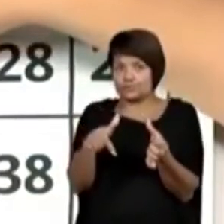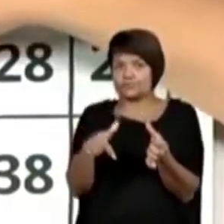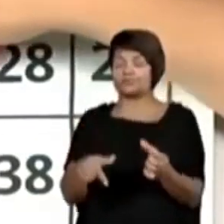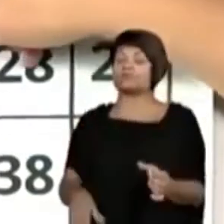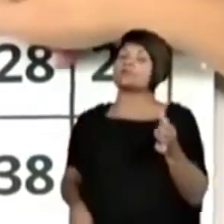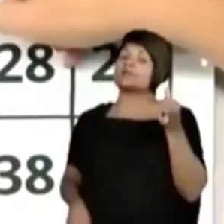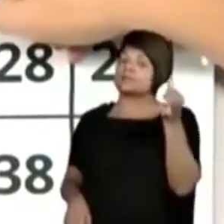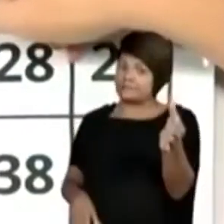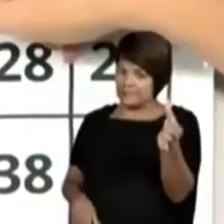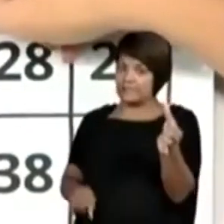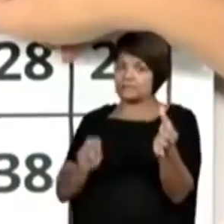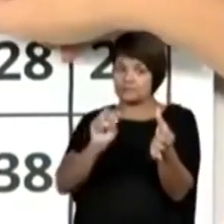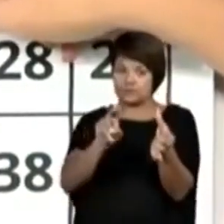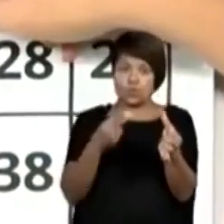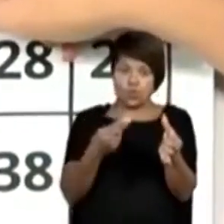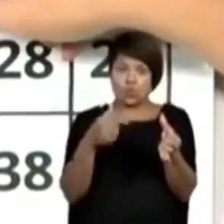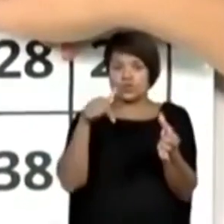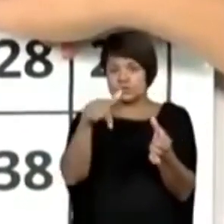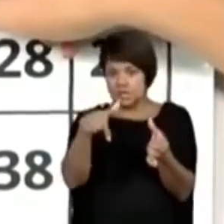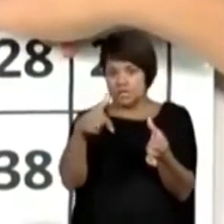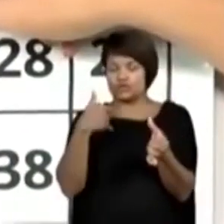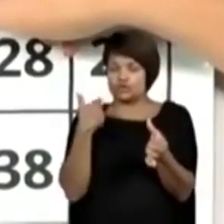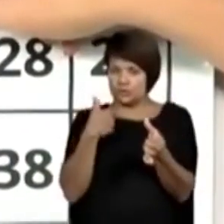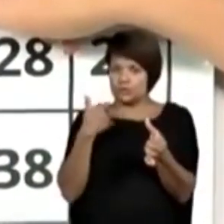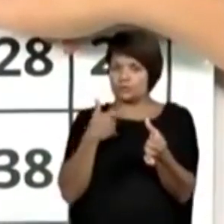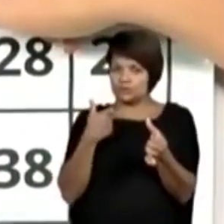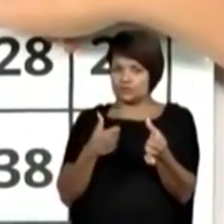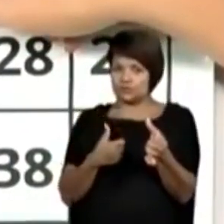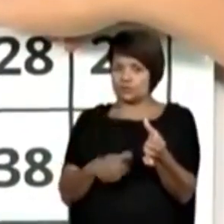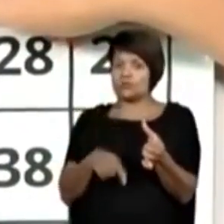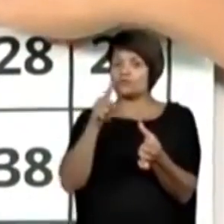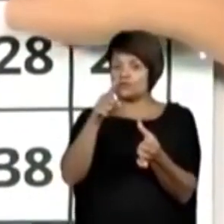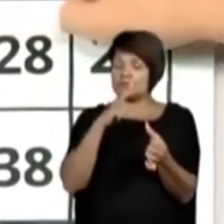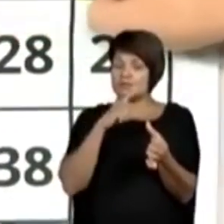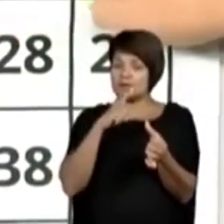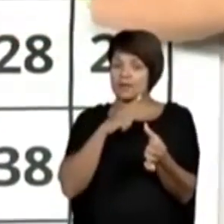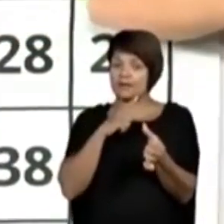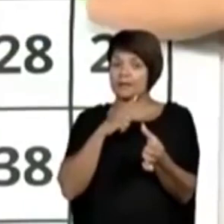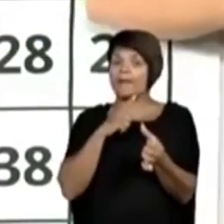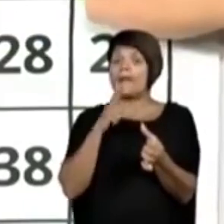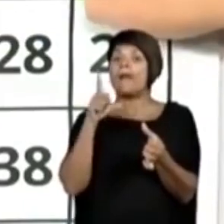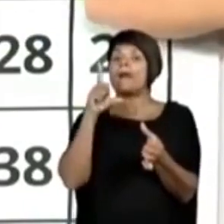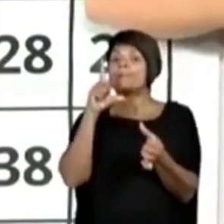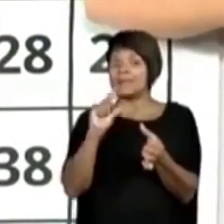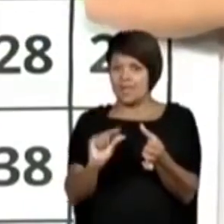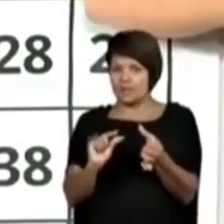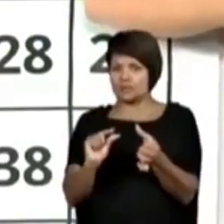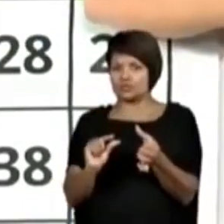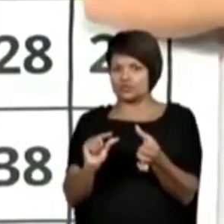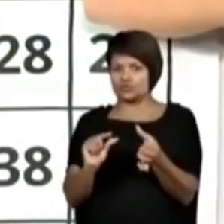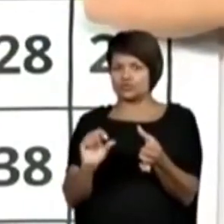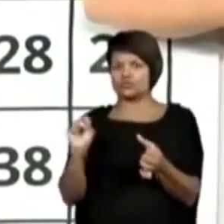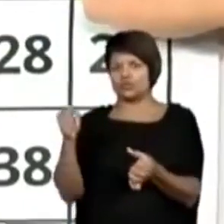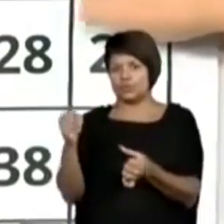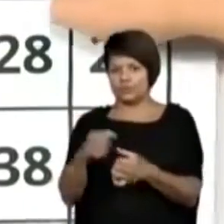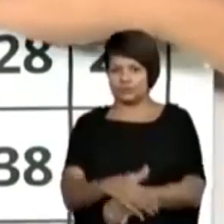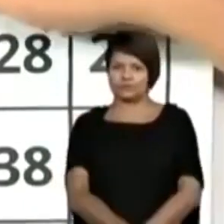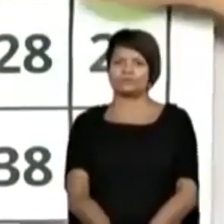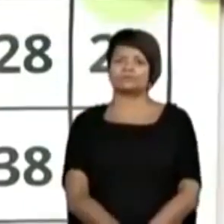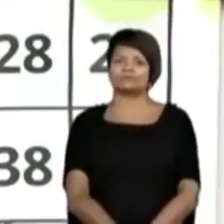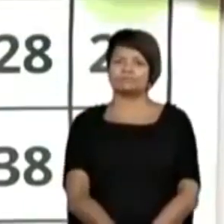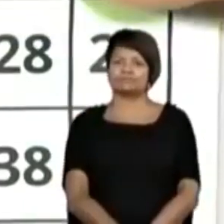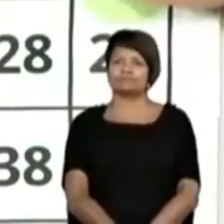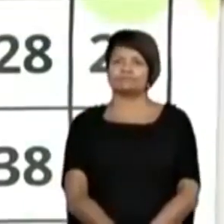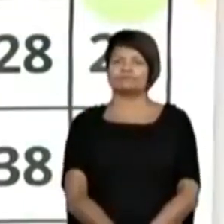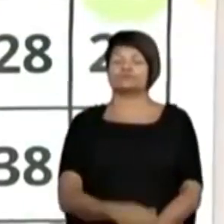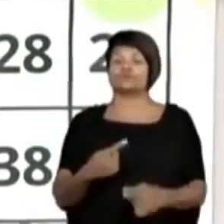6 ou 7 anos, você tem menos do que 8 anos, não é? Olha lá.